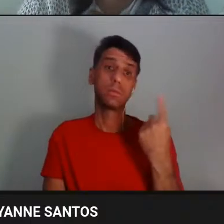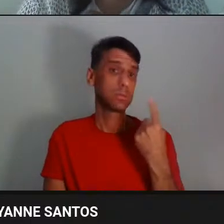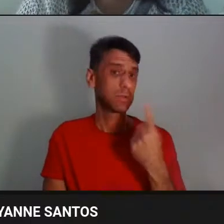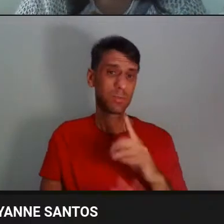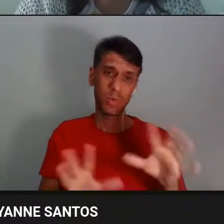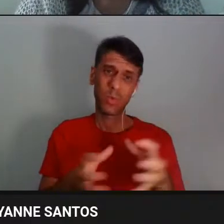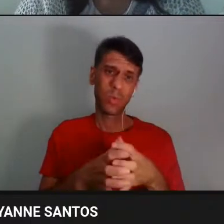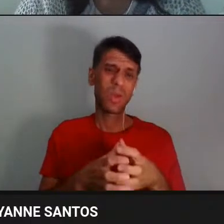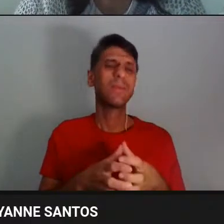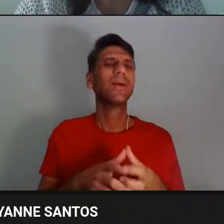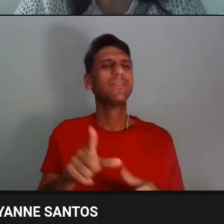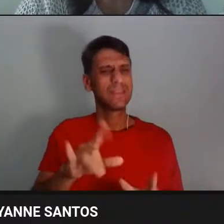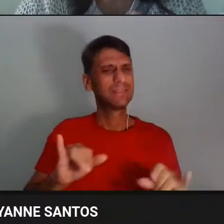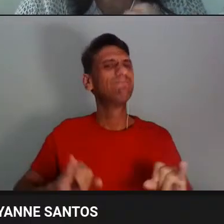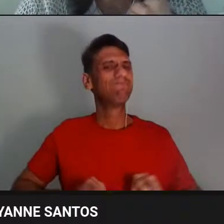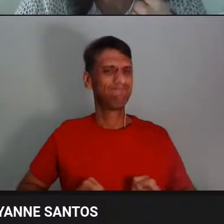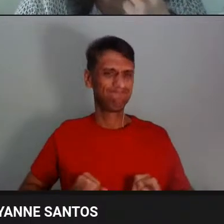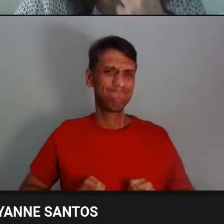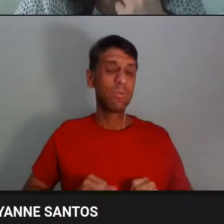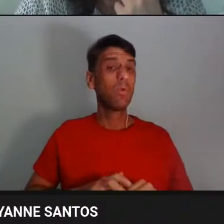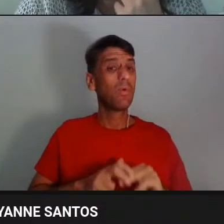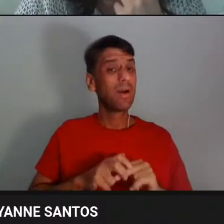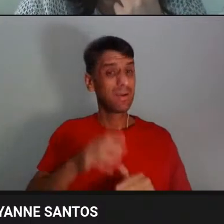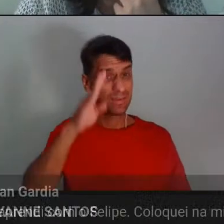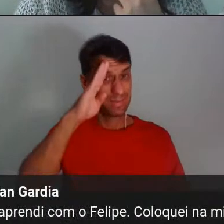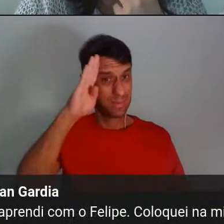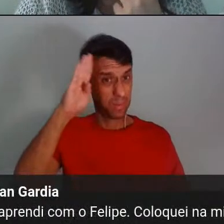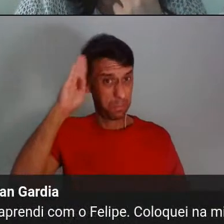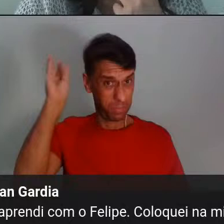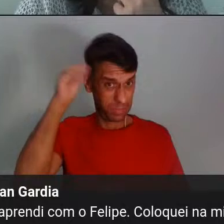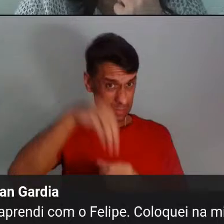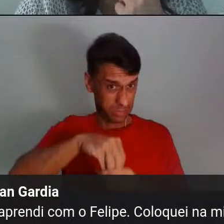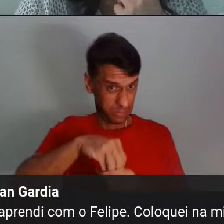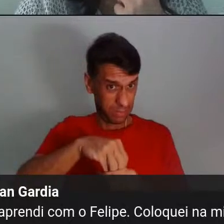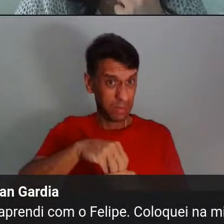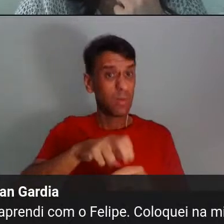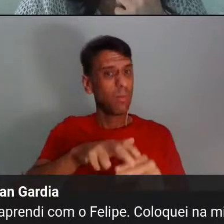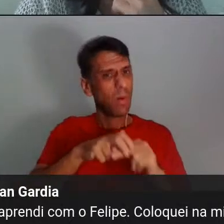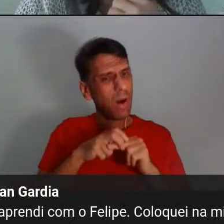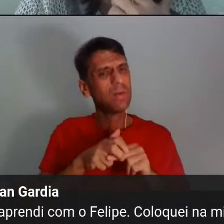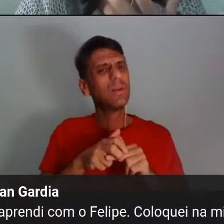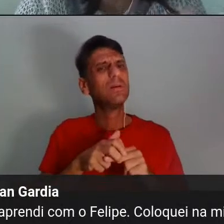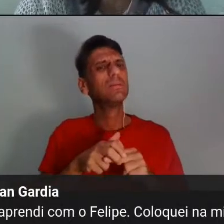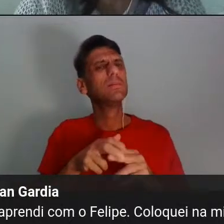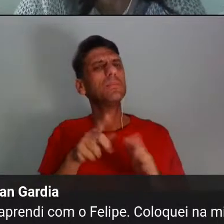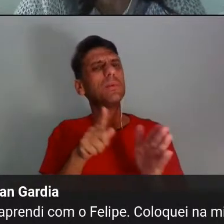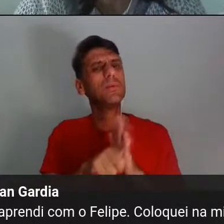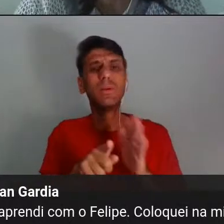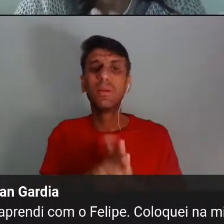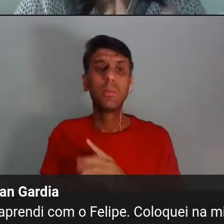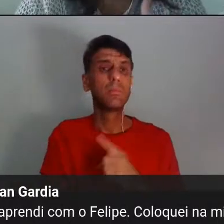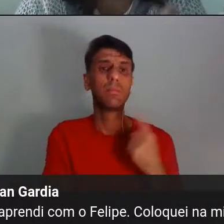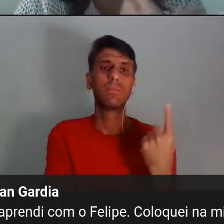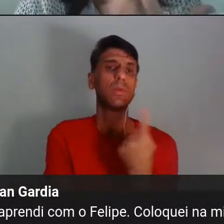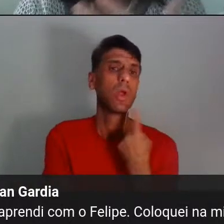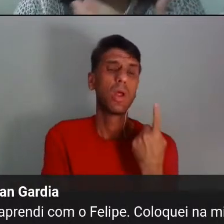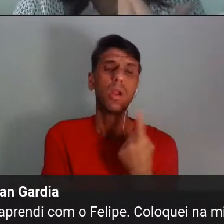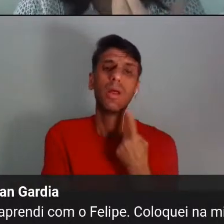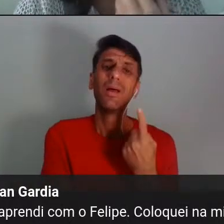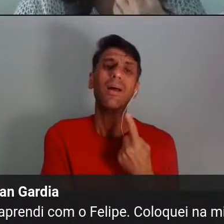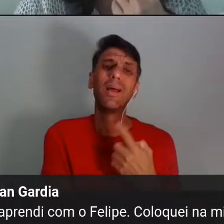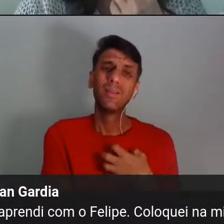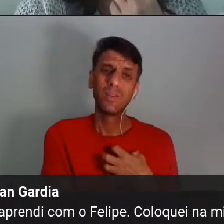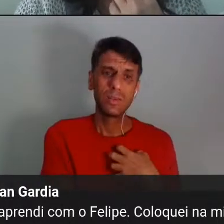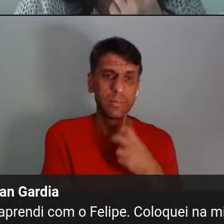sofre na academia porque a gente tem esses questionamentos que às vezes são muito isolados, que a gente às vezes tem até